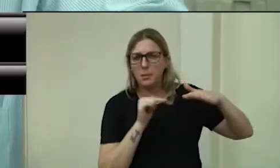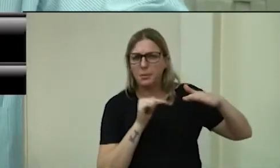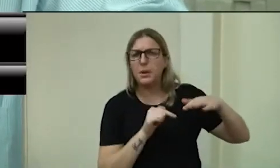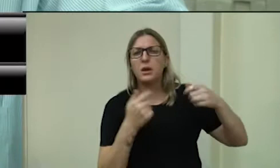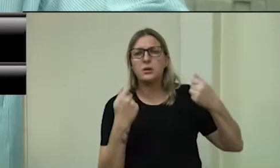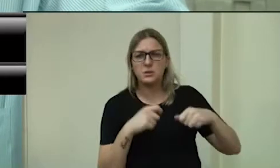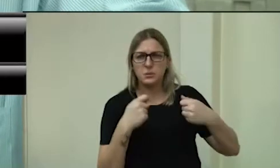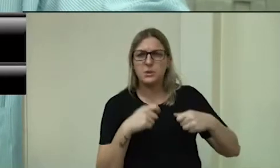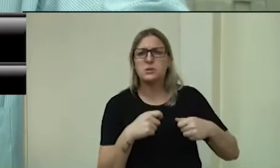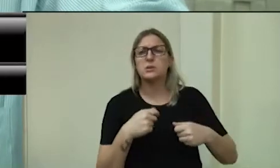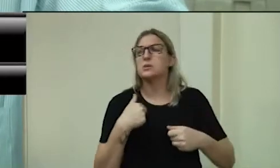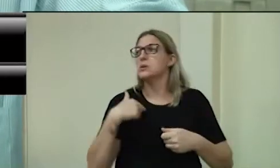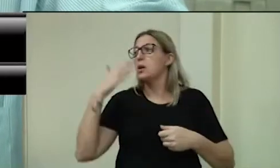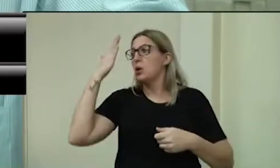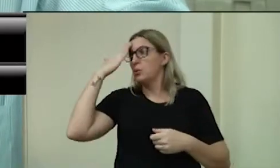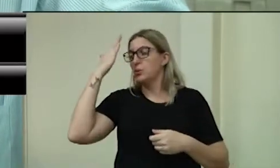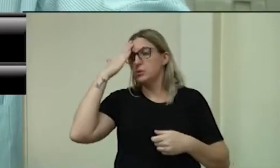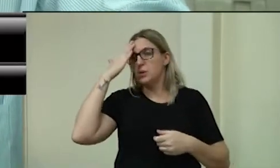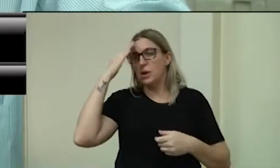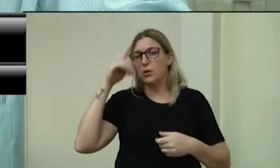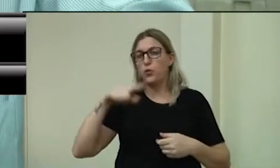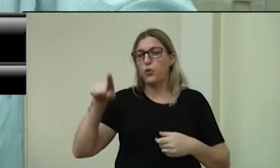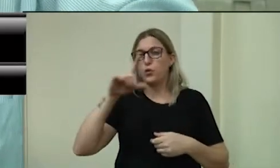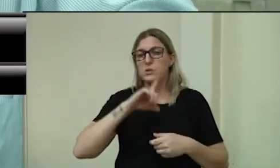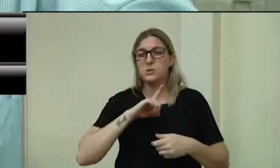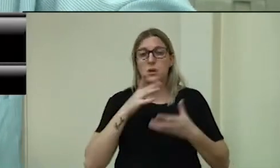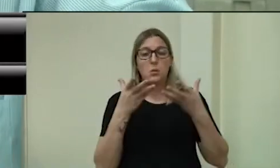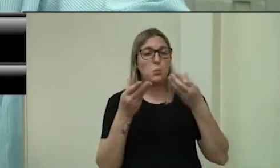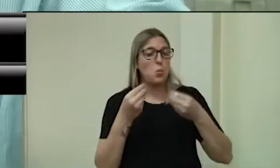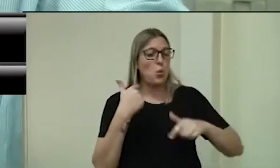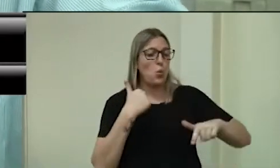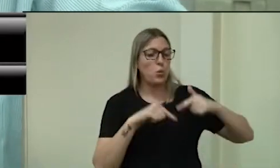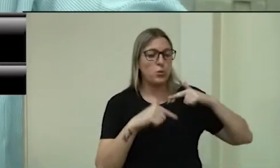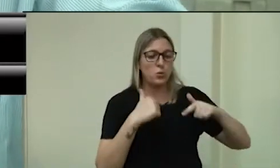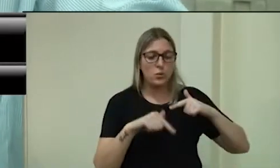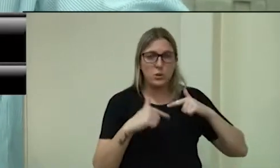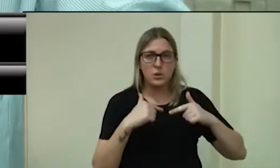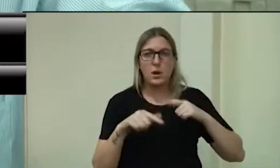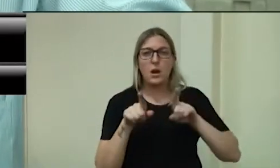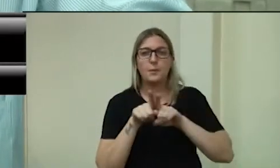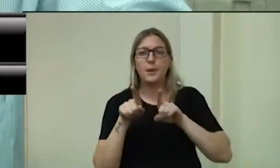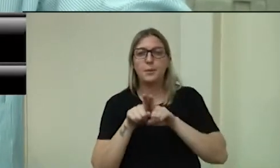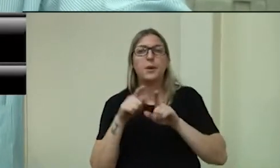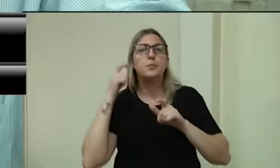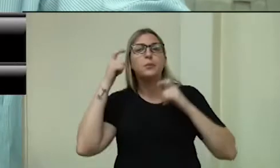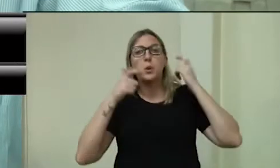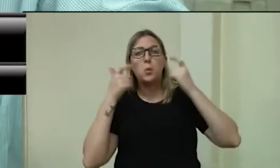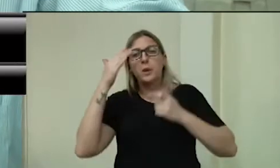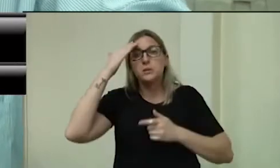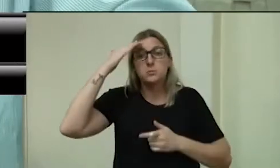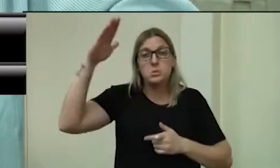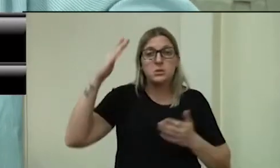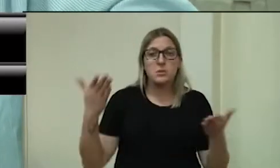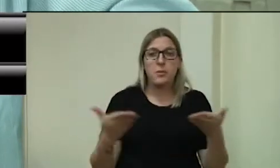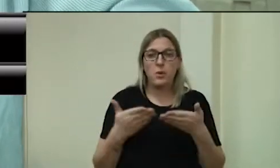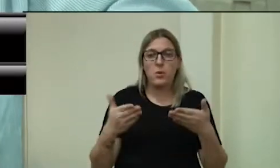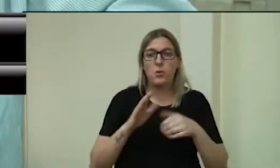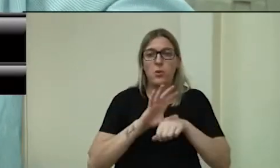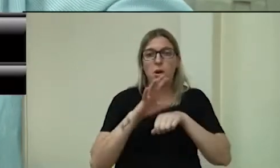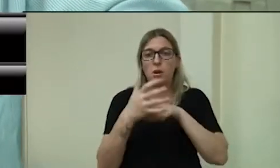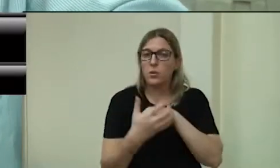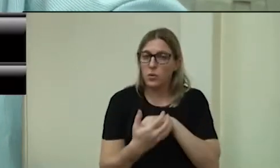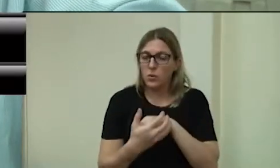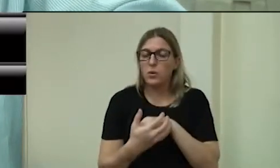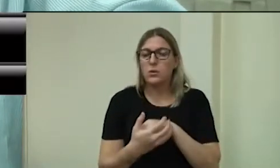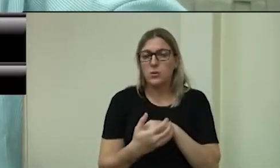bastante serviço na cidade, e a preocupação, essa, essa, do corona aí, hoje, na preocupação, é todo